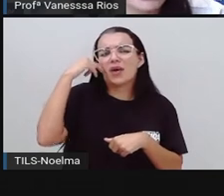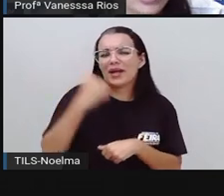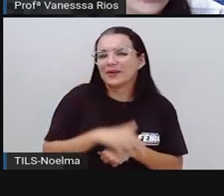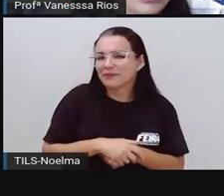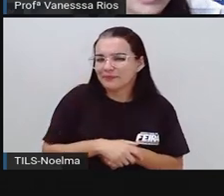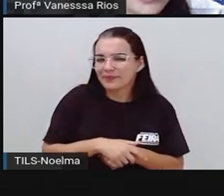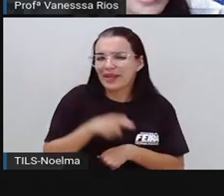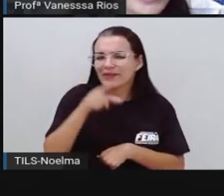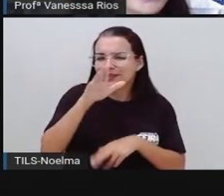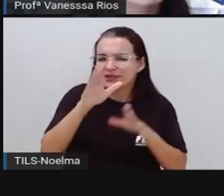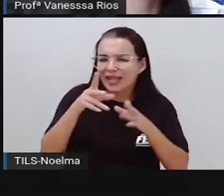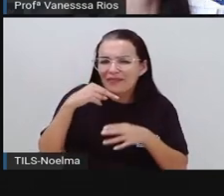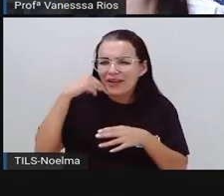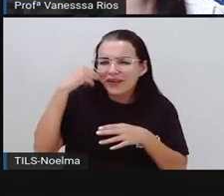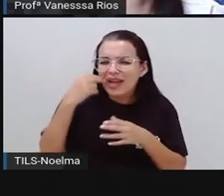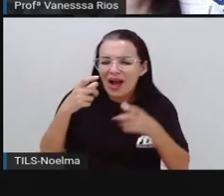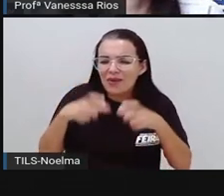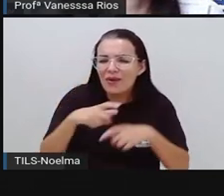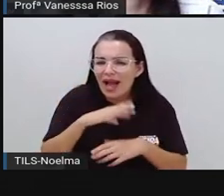já apagou algum mico aí?